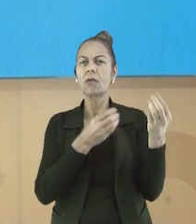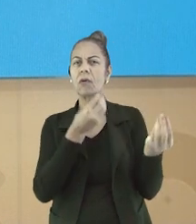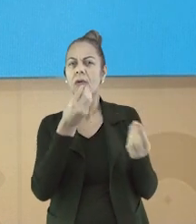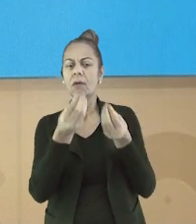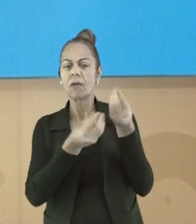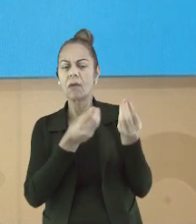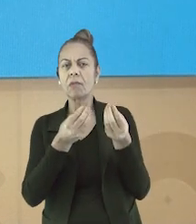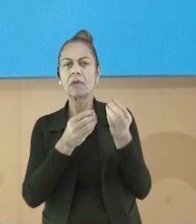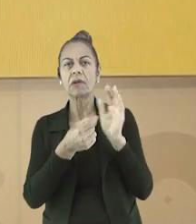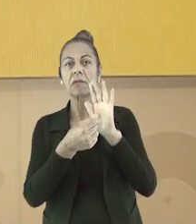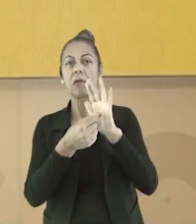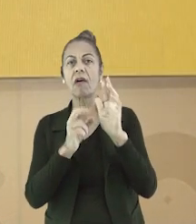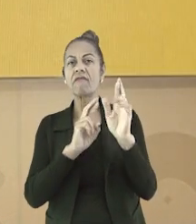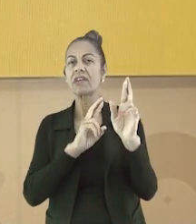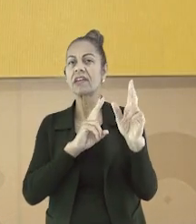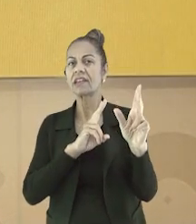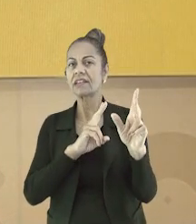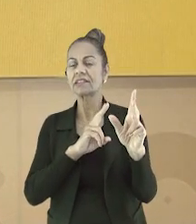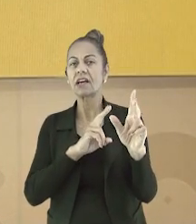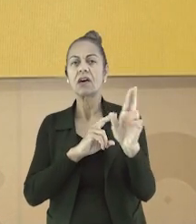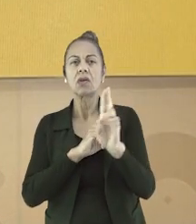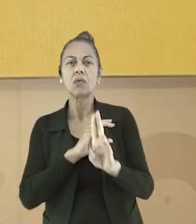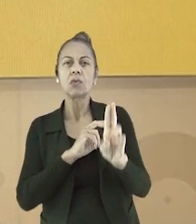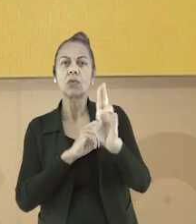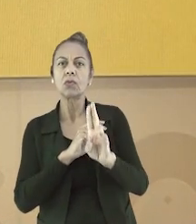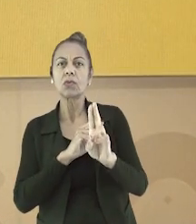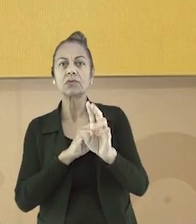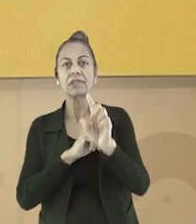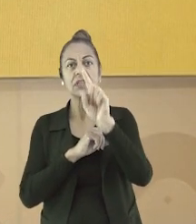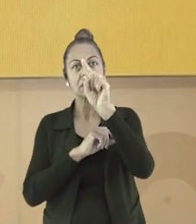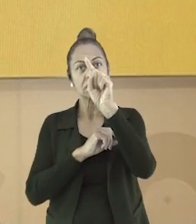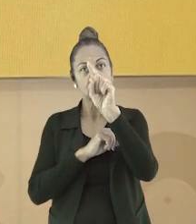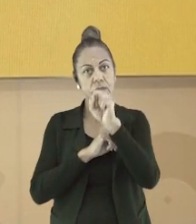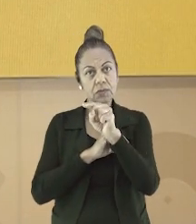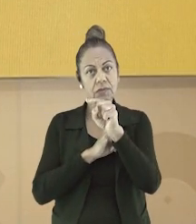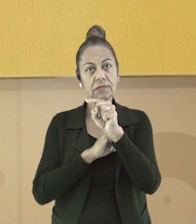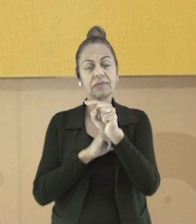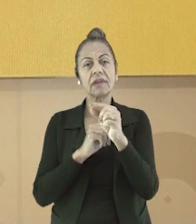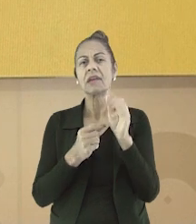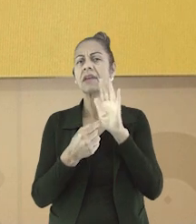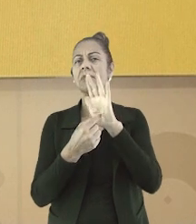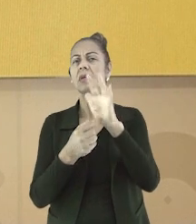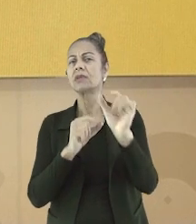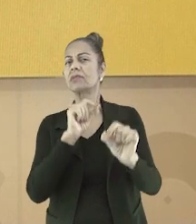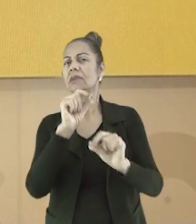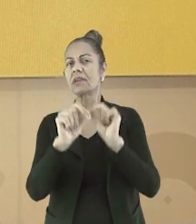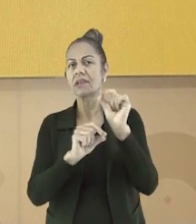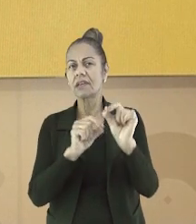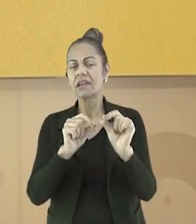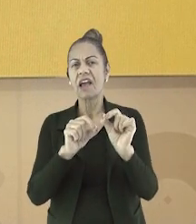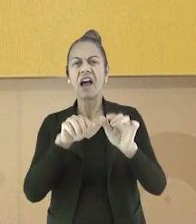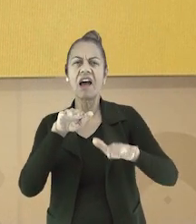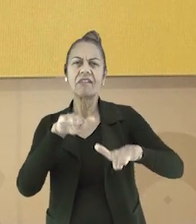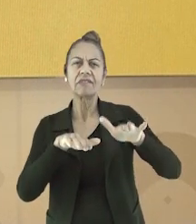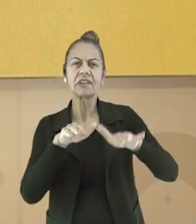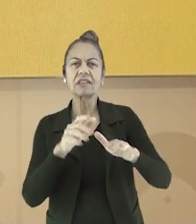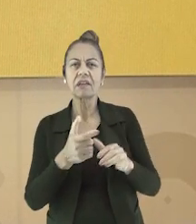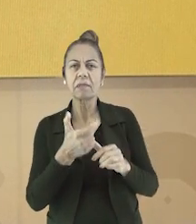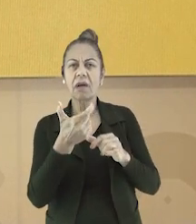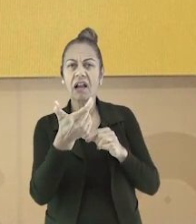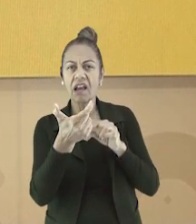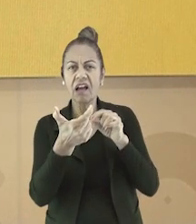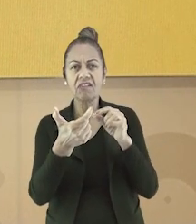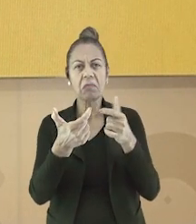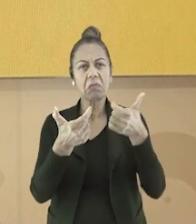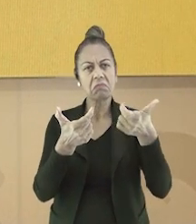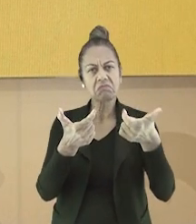O acento diferencial, com o uso do acento agudo. O acento diferencial auxiliava na identificação